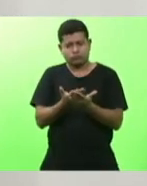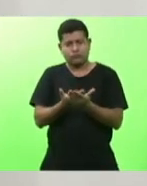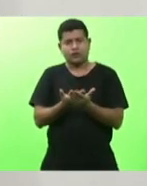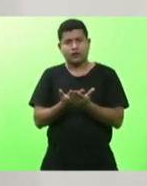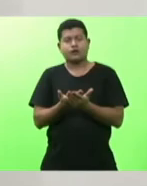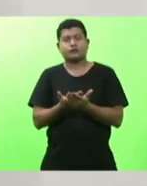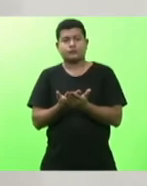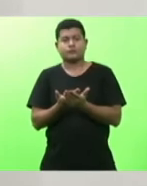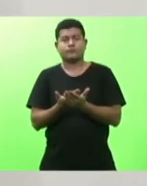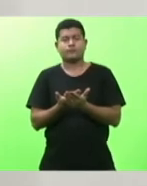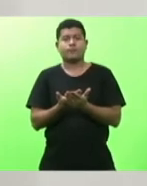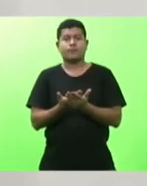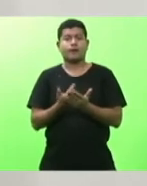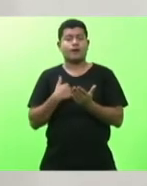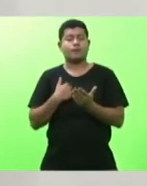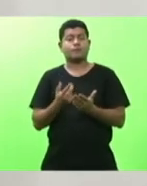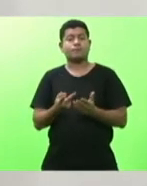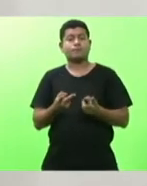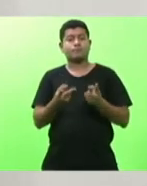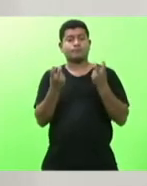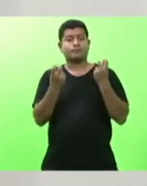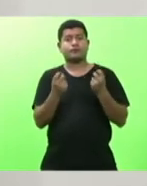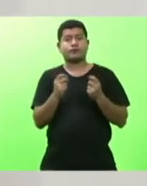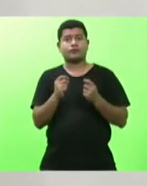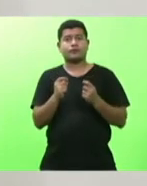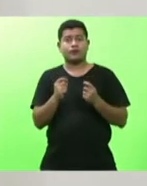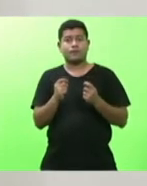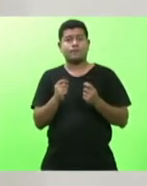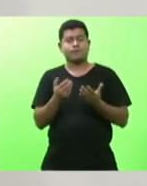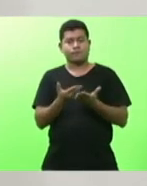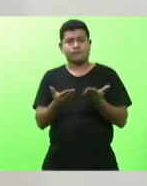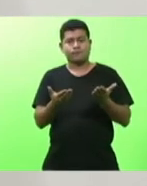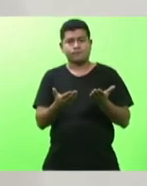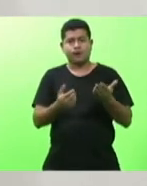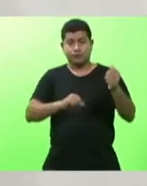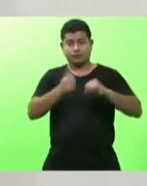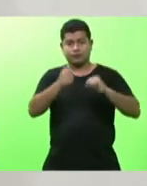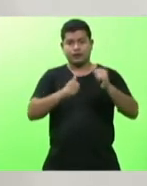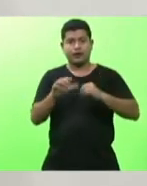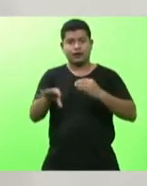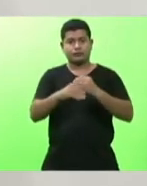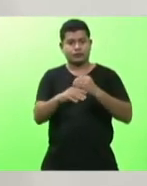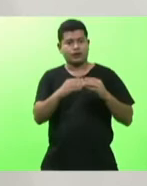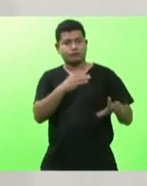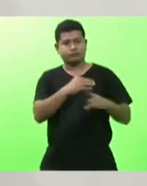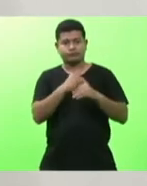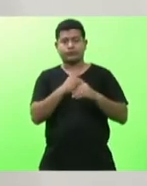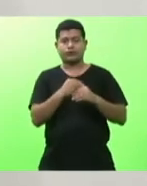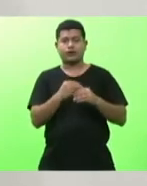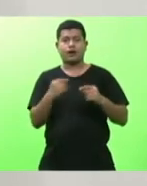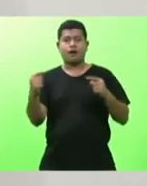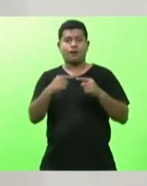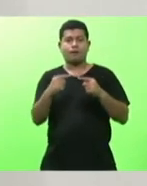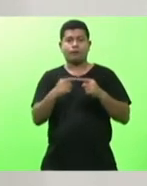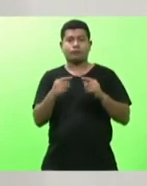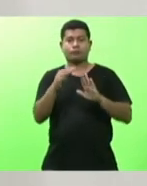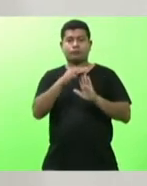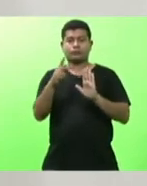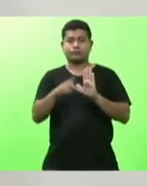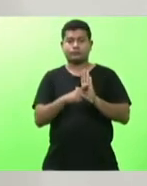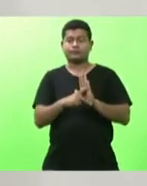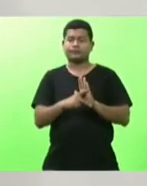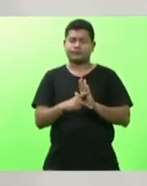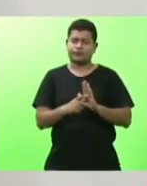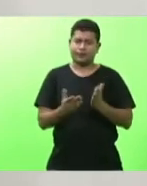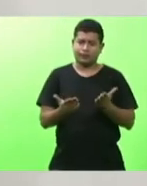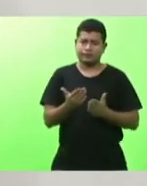eu fui analisar as emendas em relação a essa medida provisória e com a máxima vênia